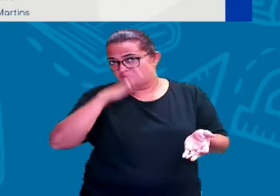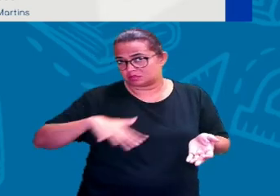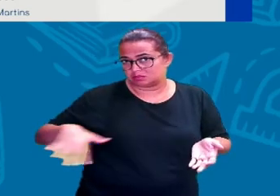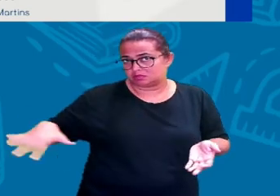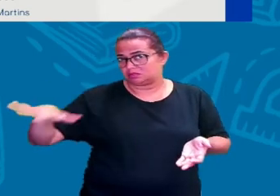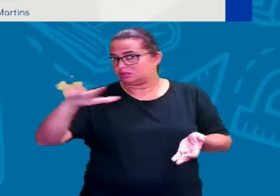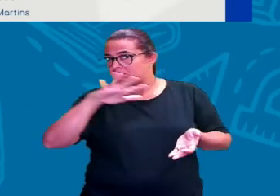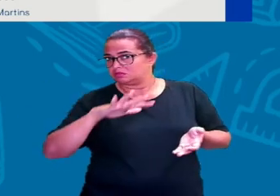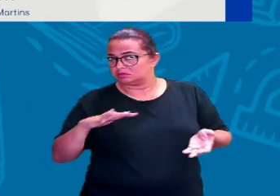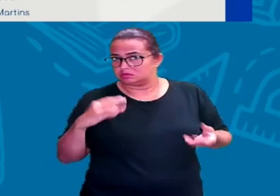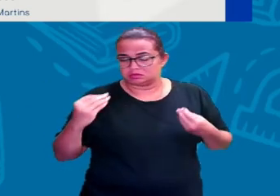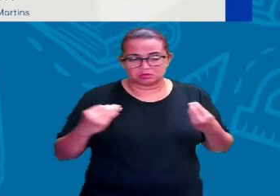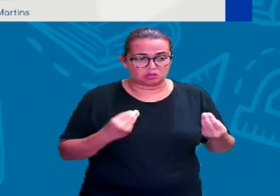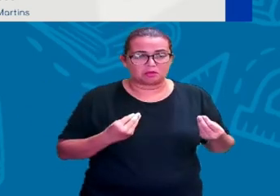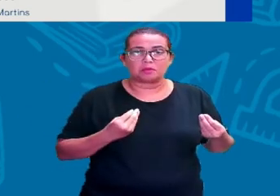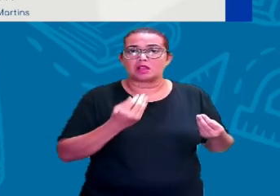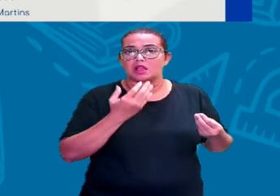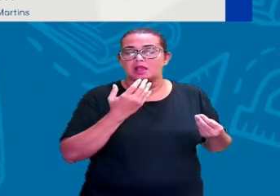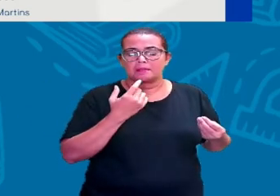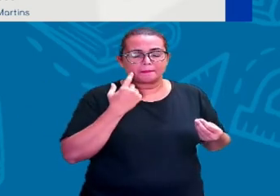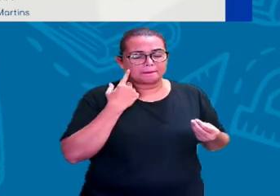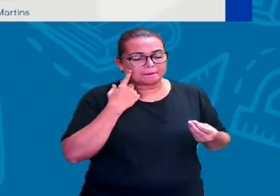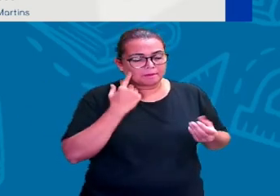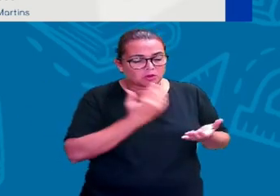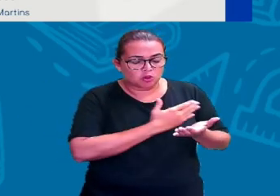estocar, ou seja,